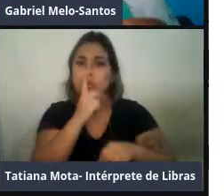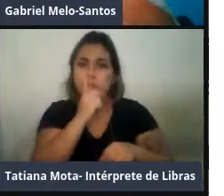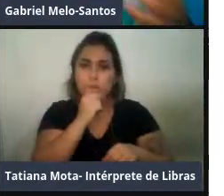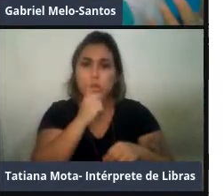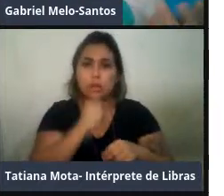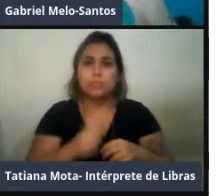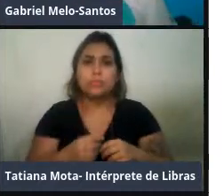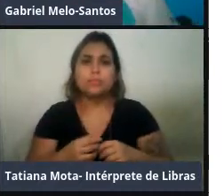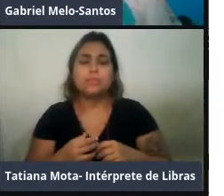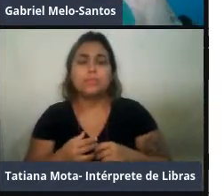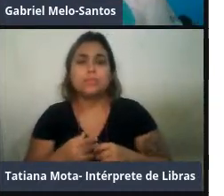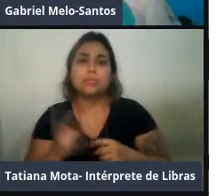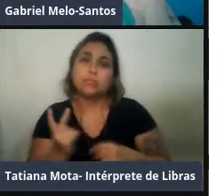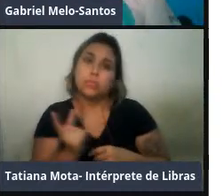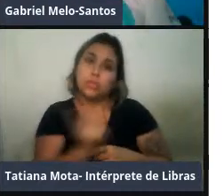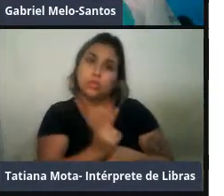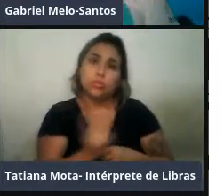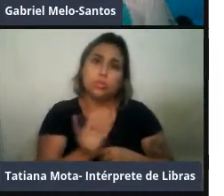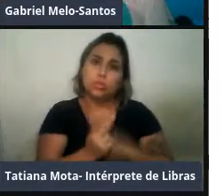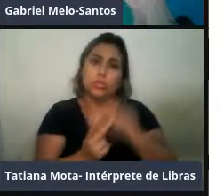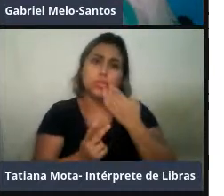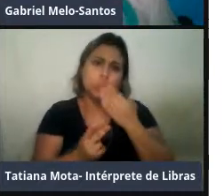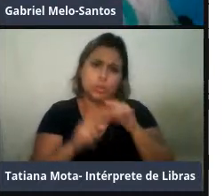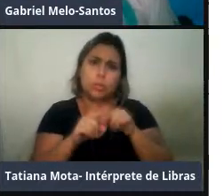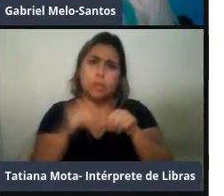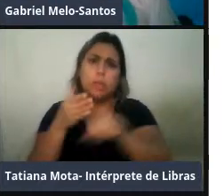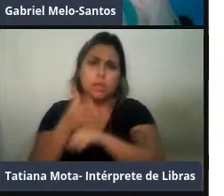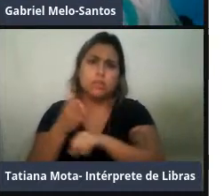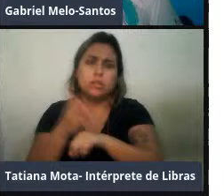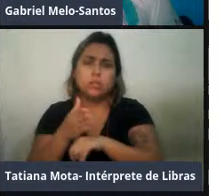tem populações que vivem em água doce, né.